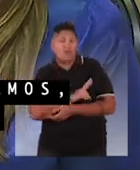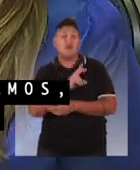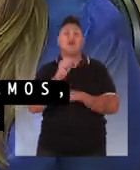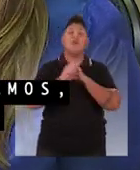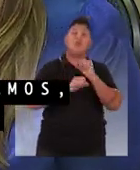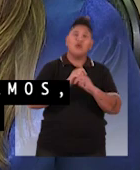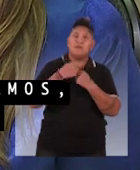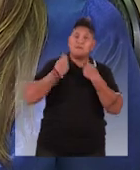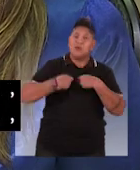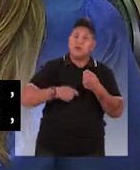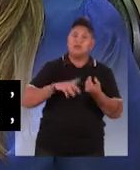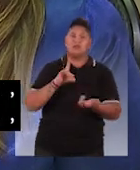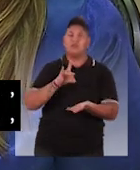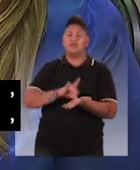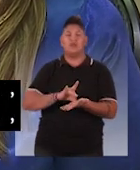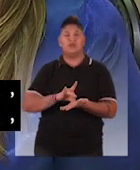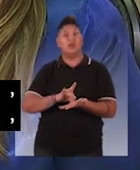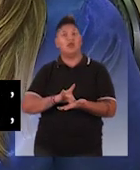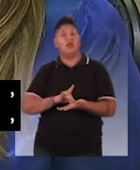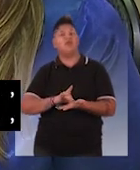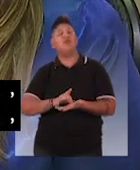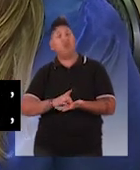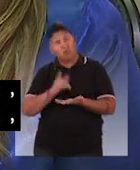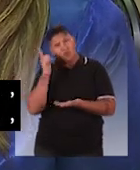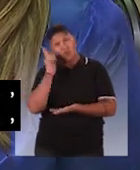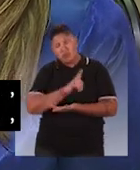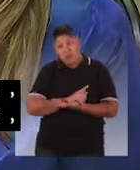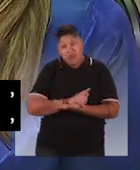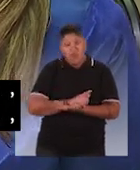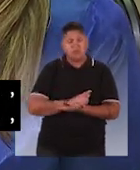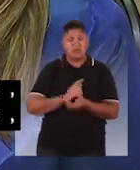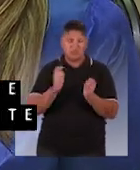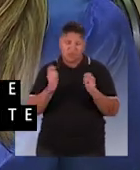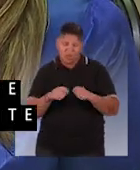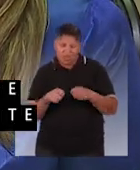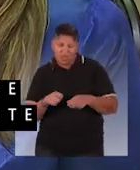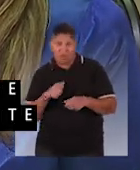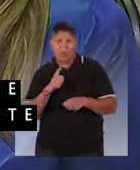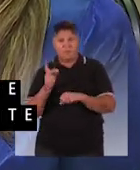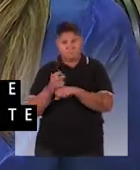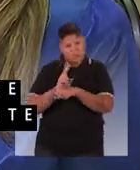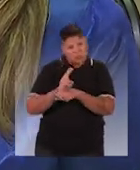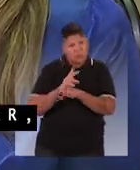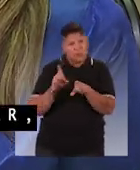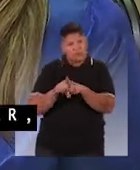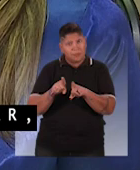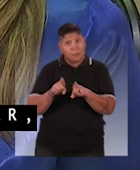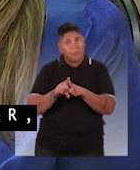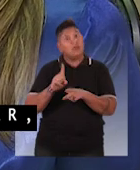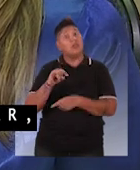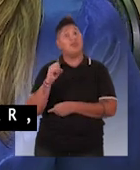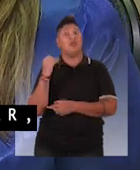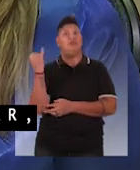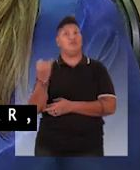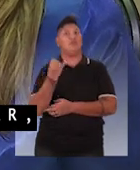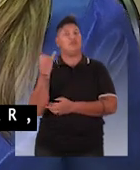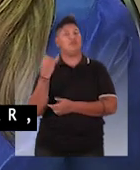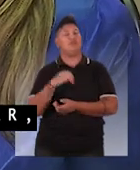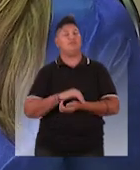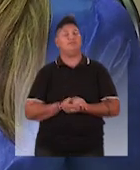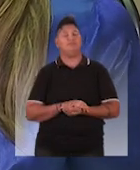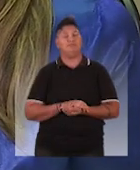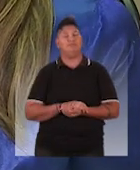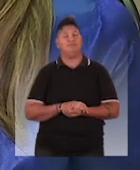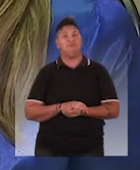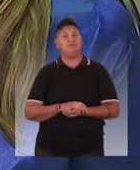verificamos quais as necessidades dessas instituições, se há possibilidade de atender, se a gente tem condições também de fiscalizar e